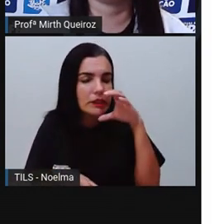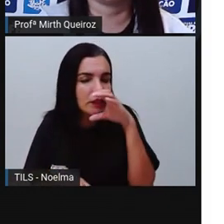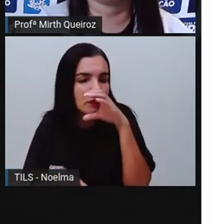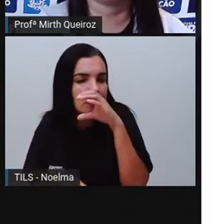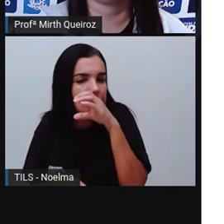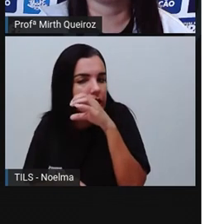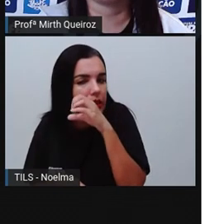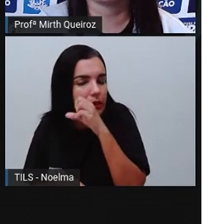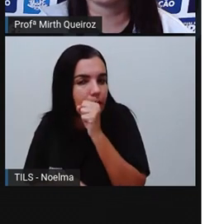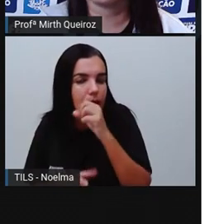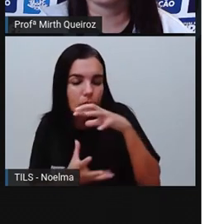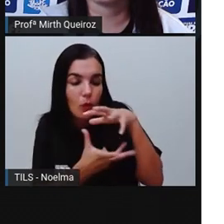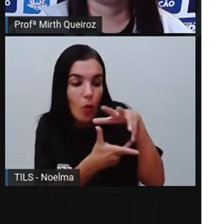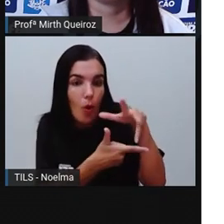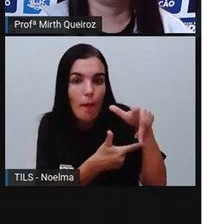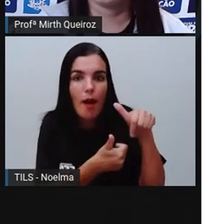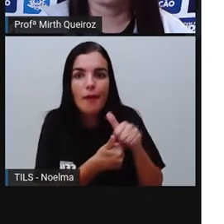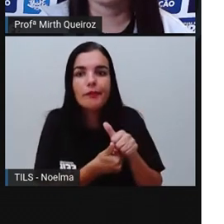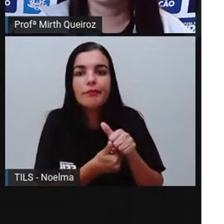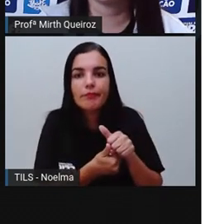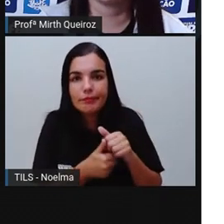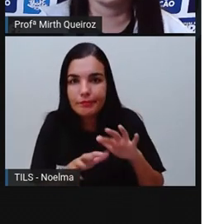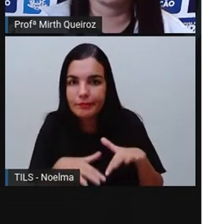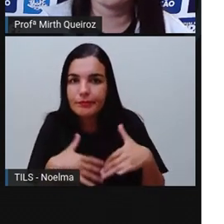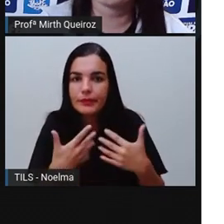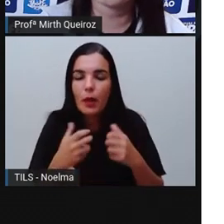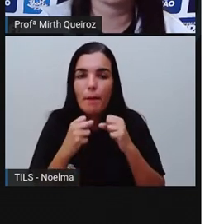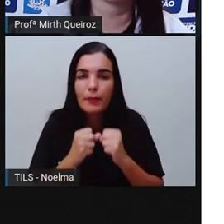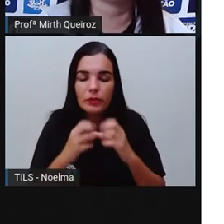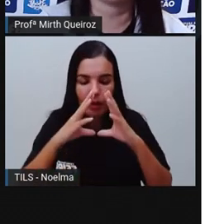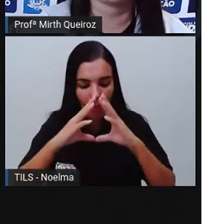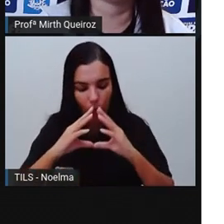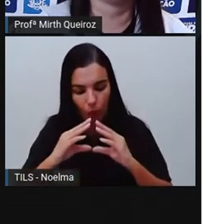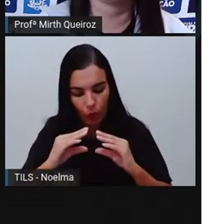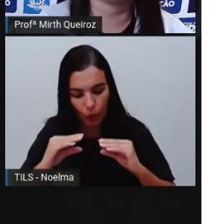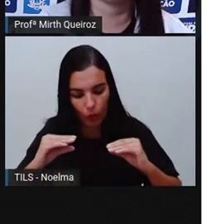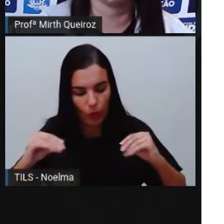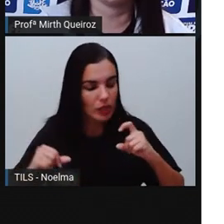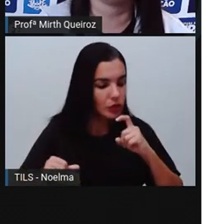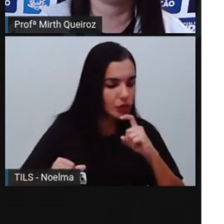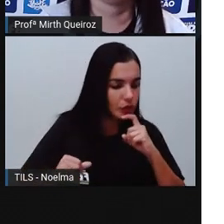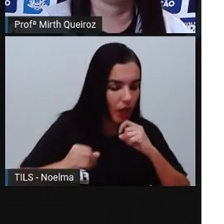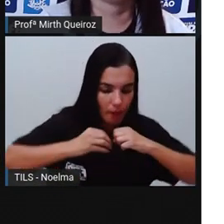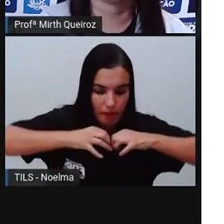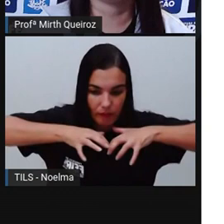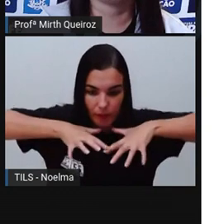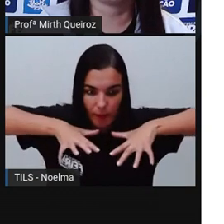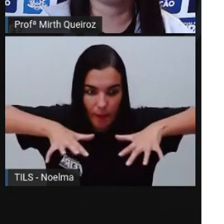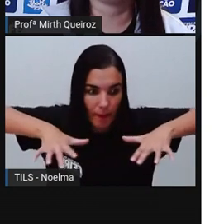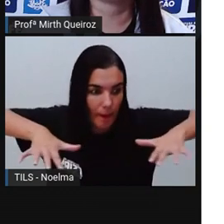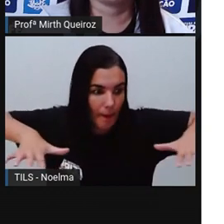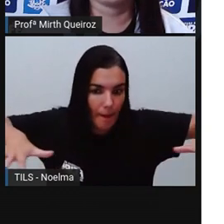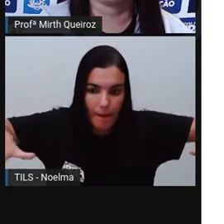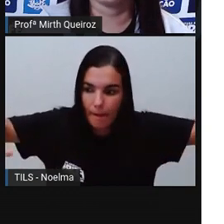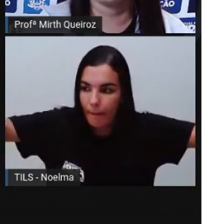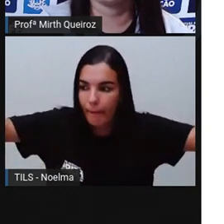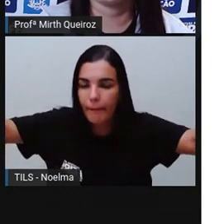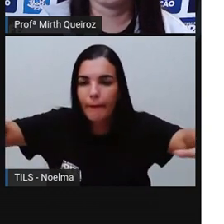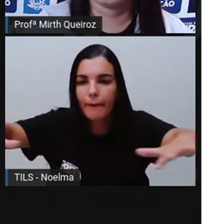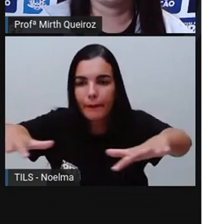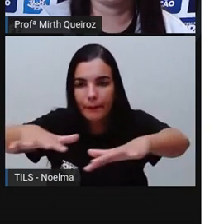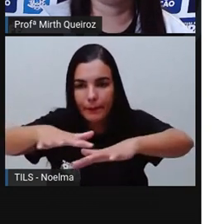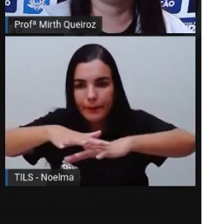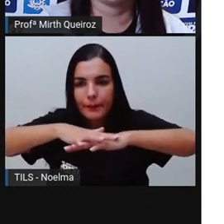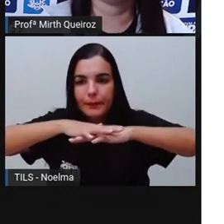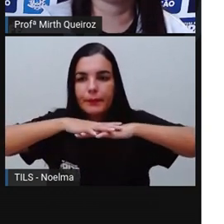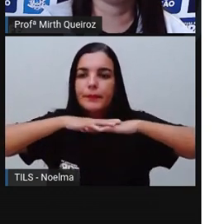que vai gerar aí o efeito estufa e assim pode derreter as calotas polares, Destruir ali ecossistemas. Além de